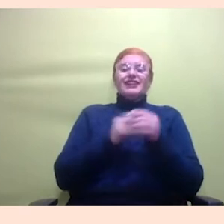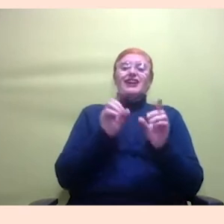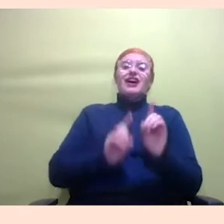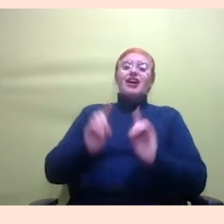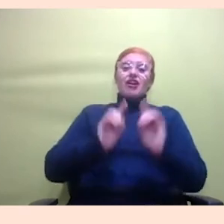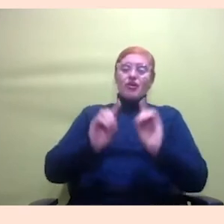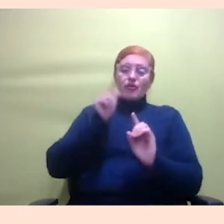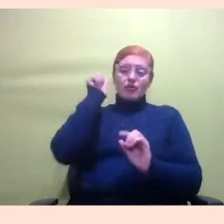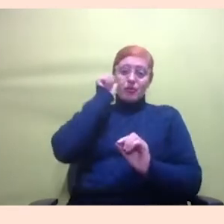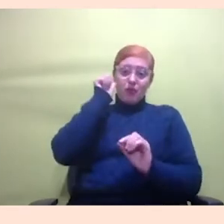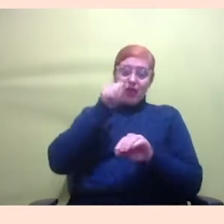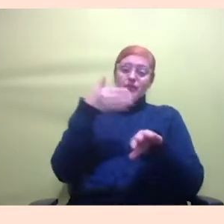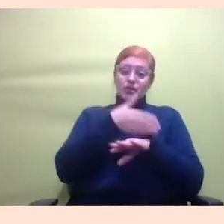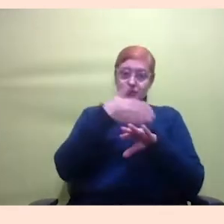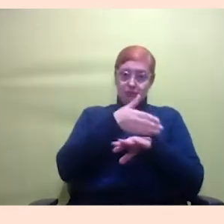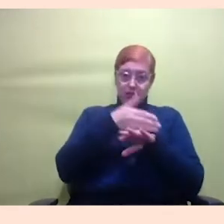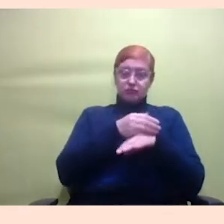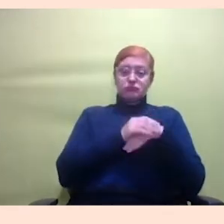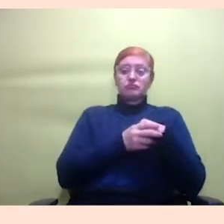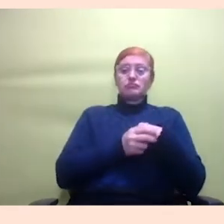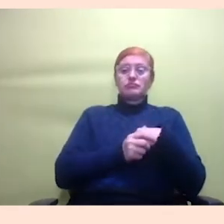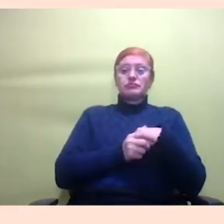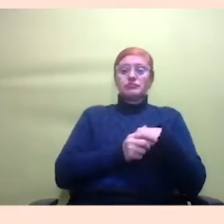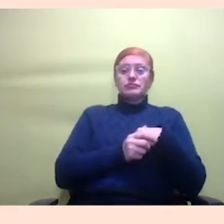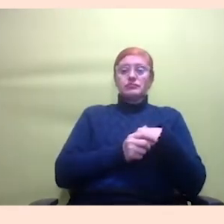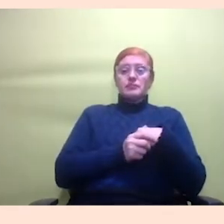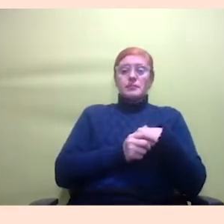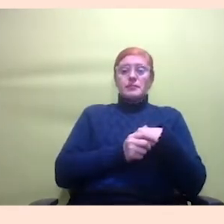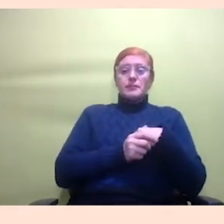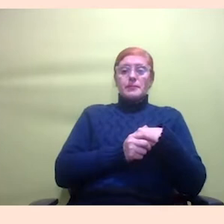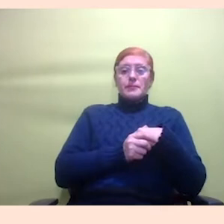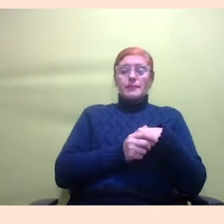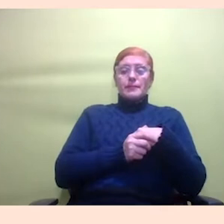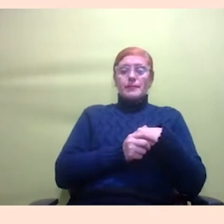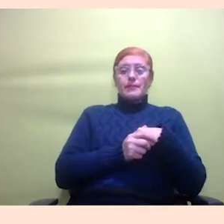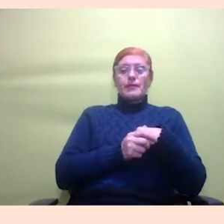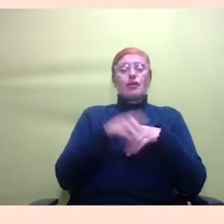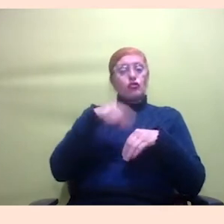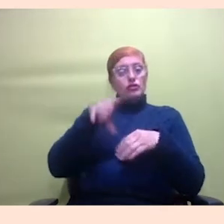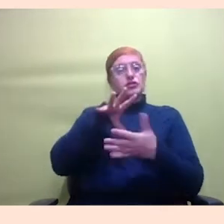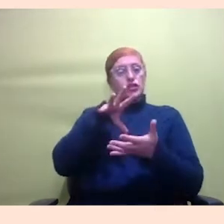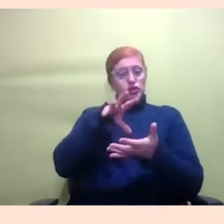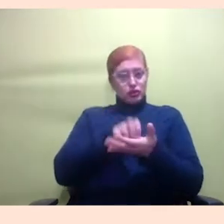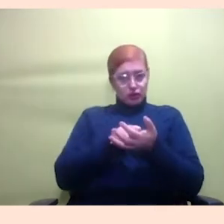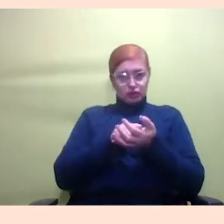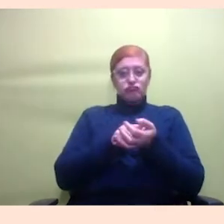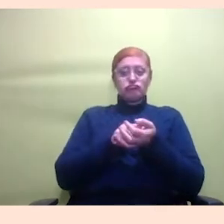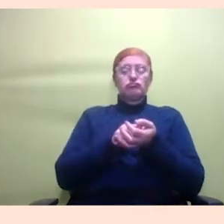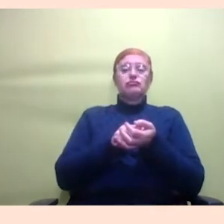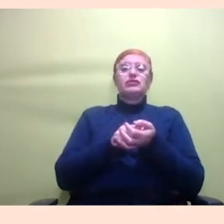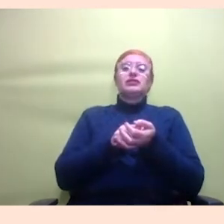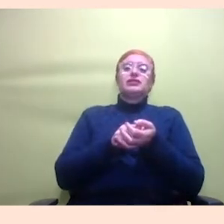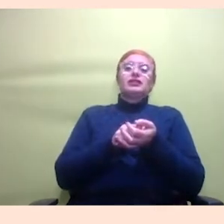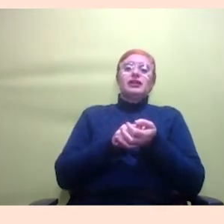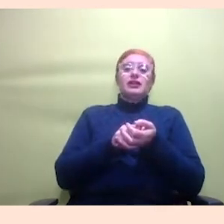participando com a gente então eu vou vocês vão registrando aí depois vou passar a palavra para que vocês